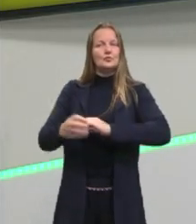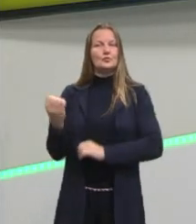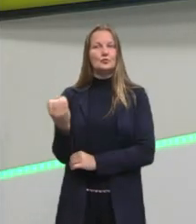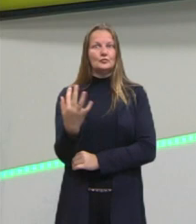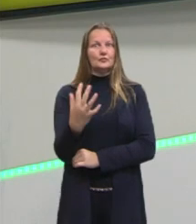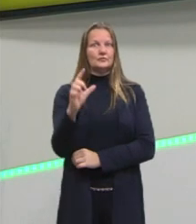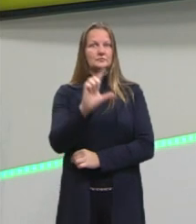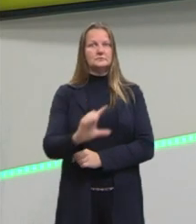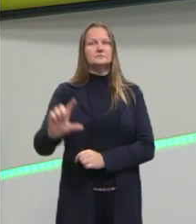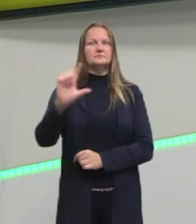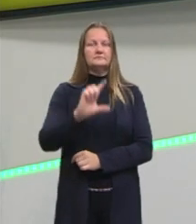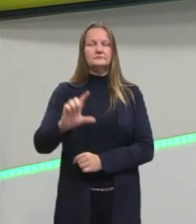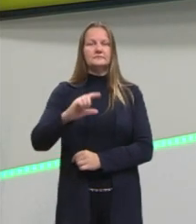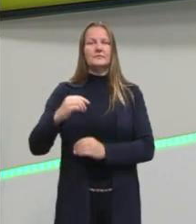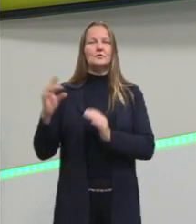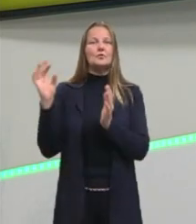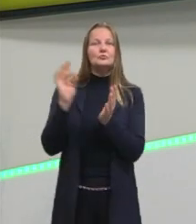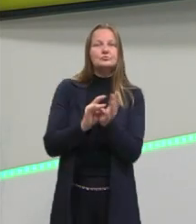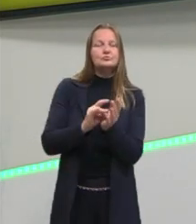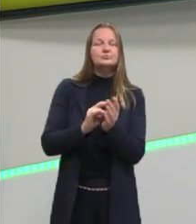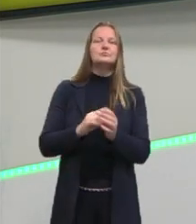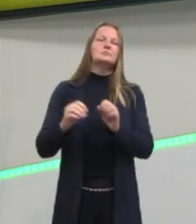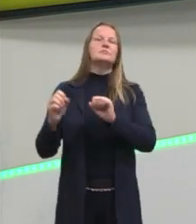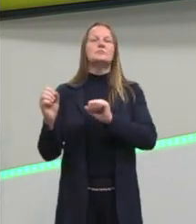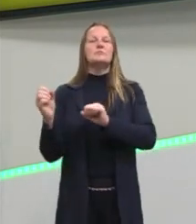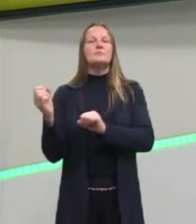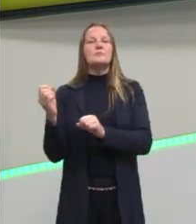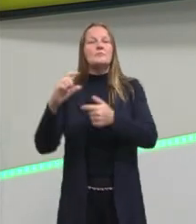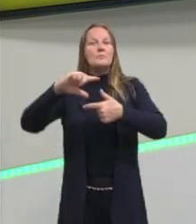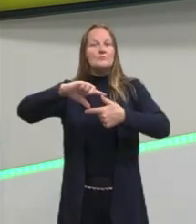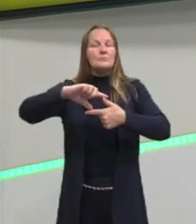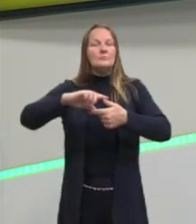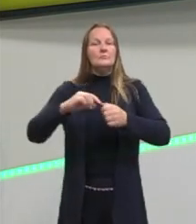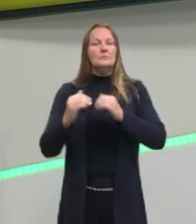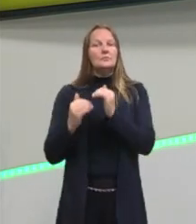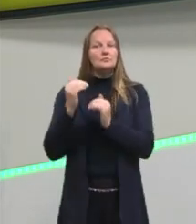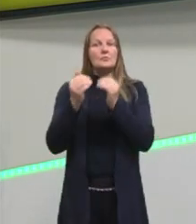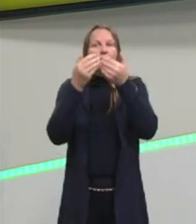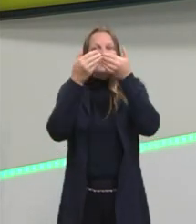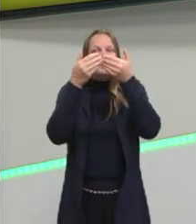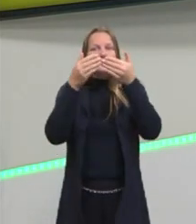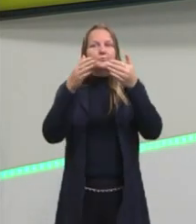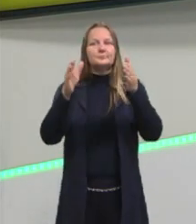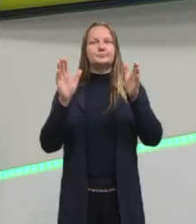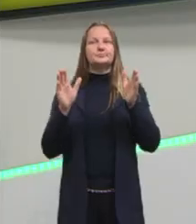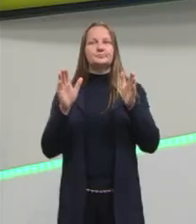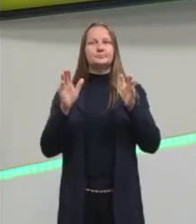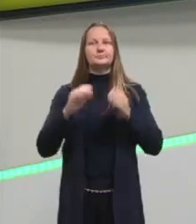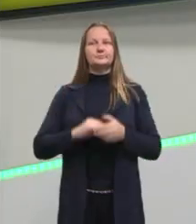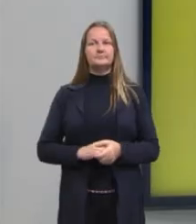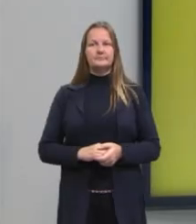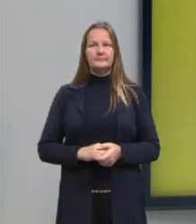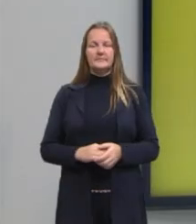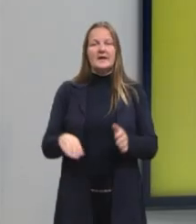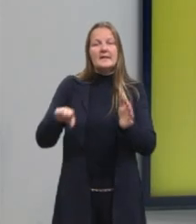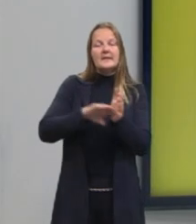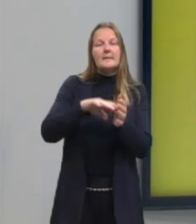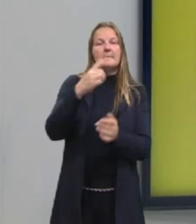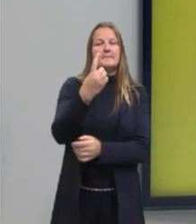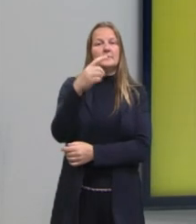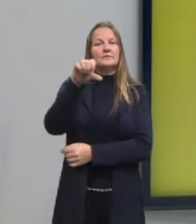vem se consolidando, e vem melhorando, ampliando os horizontes. E vai até meados de